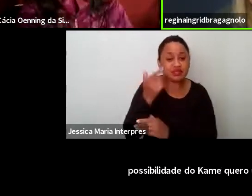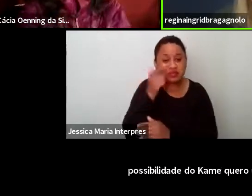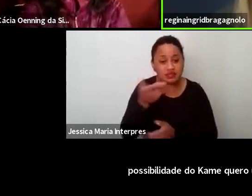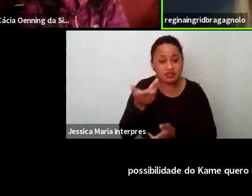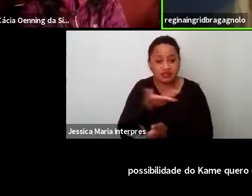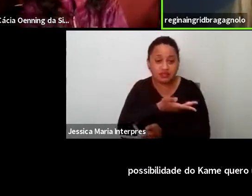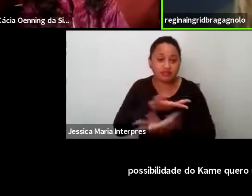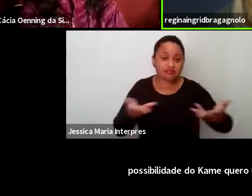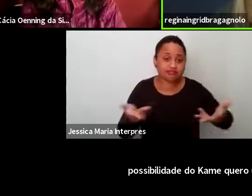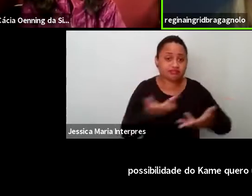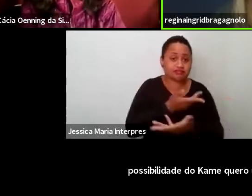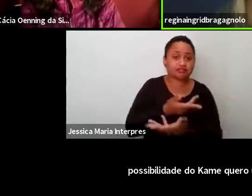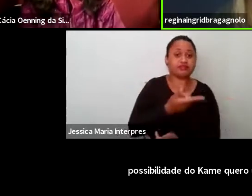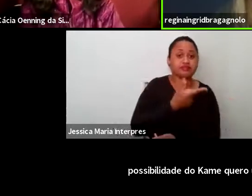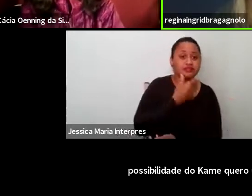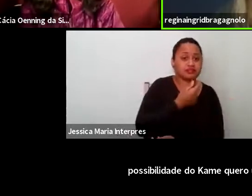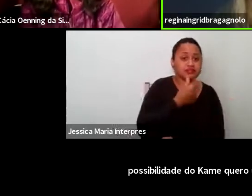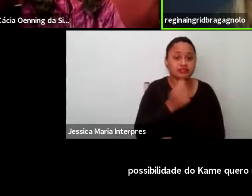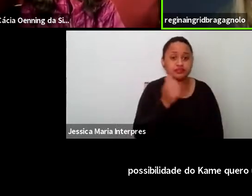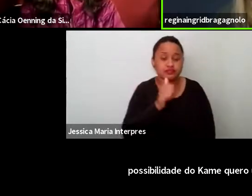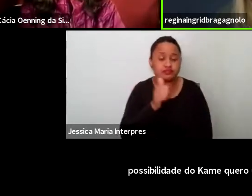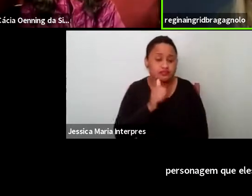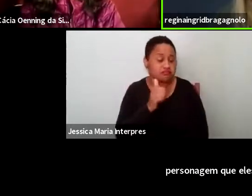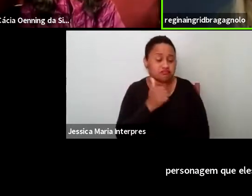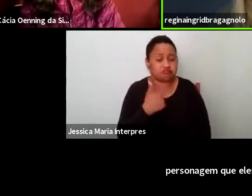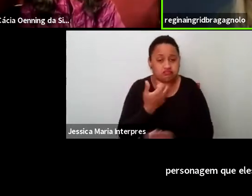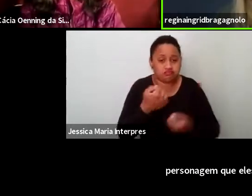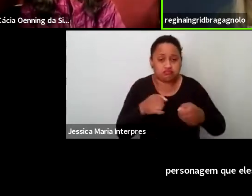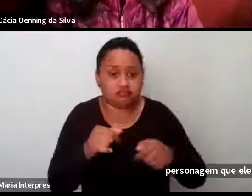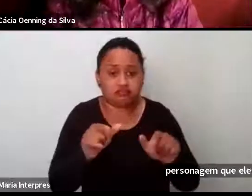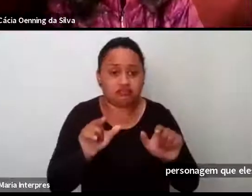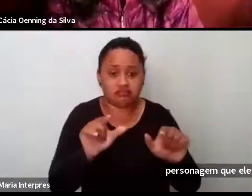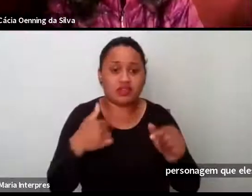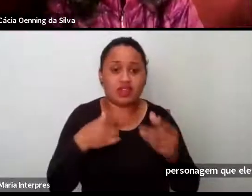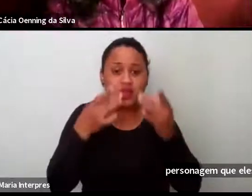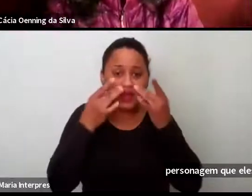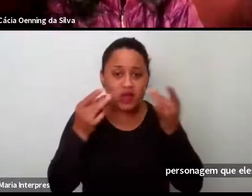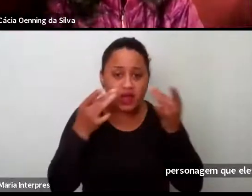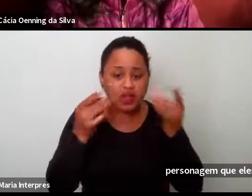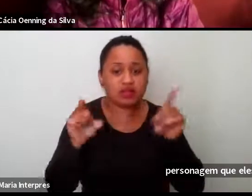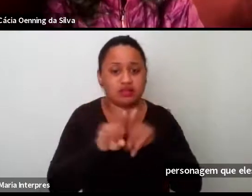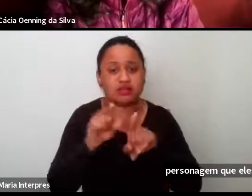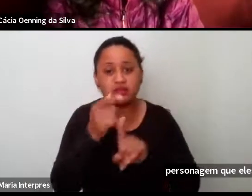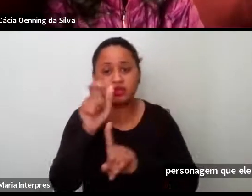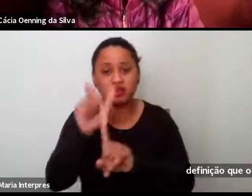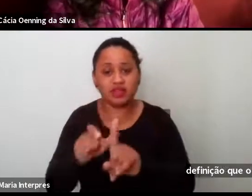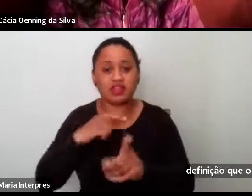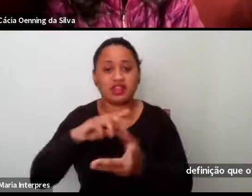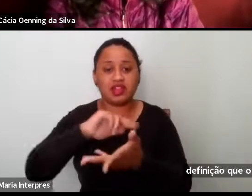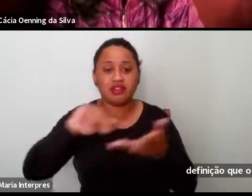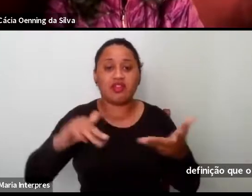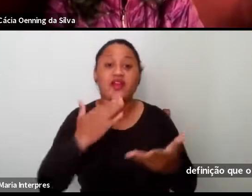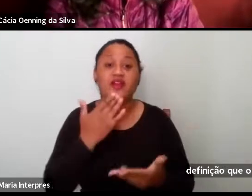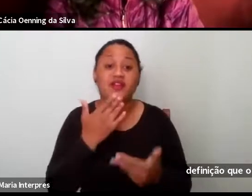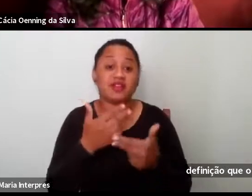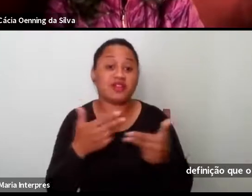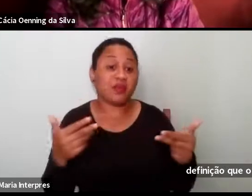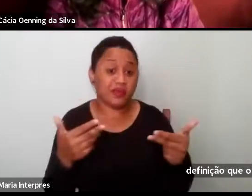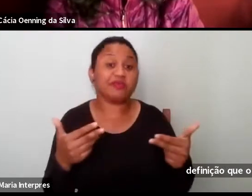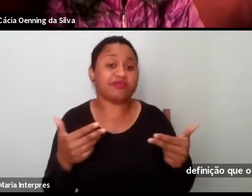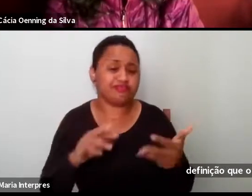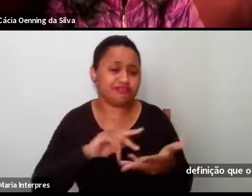feminino e o masculino, e não necessariamente essa definição, que o gato, que era outro personagem, teve várias cores e apareceu em diferentes formatos, enfim.